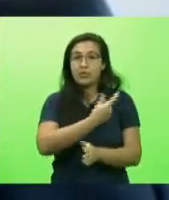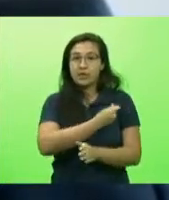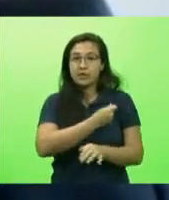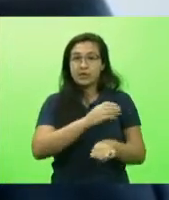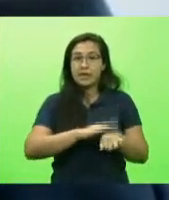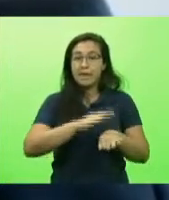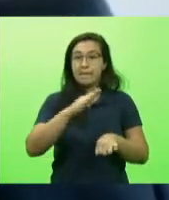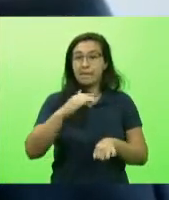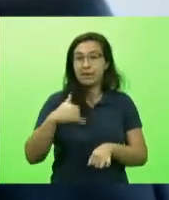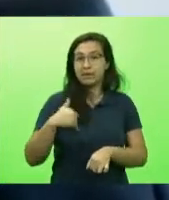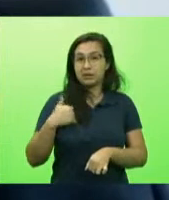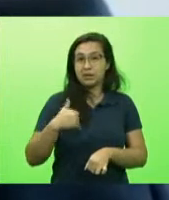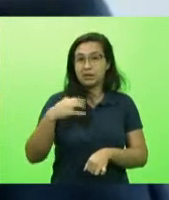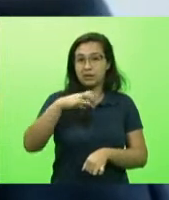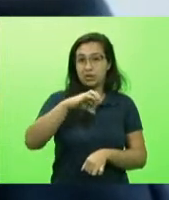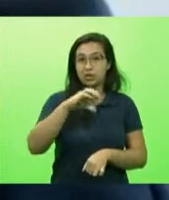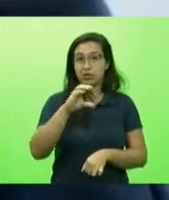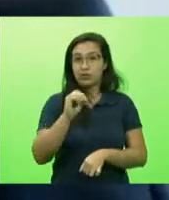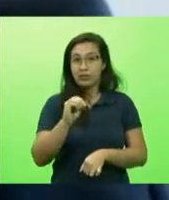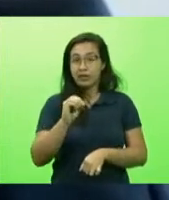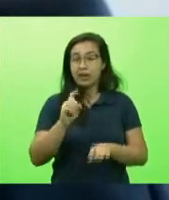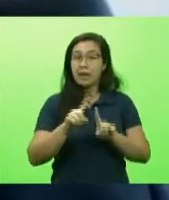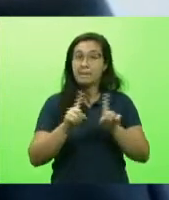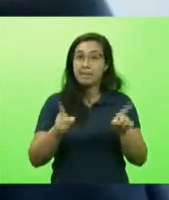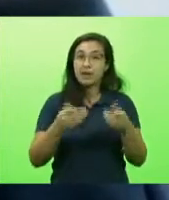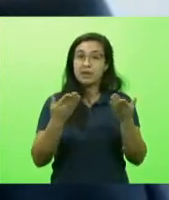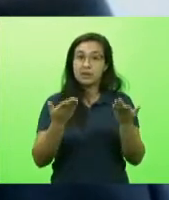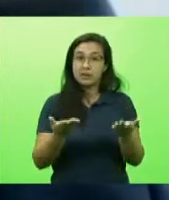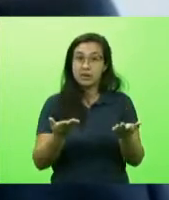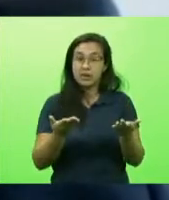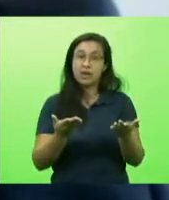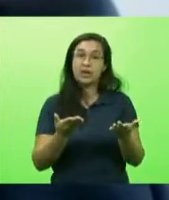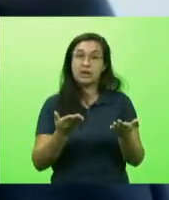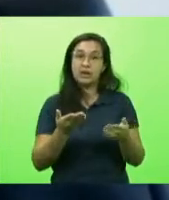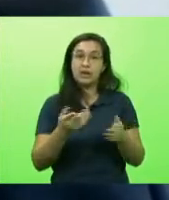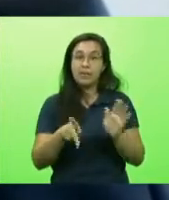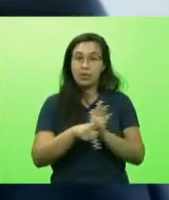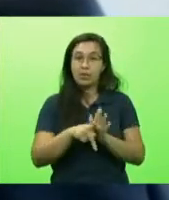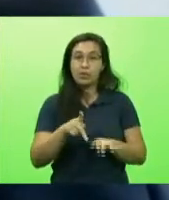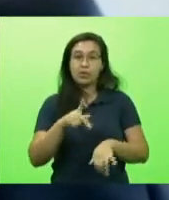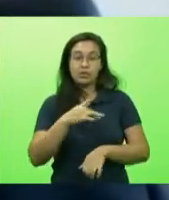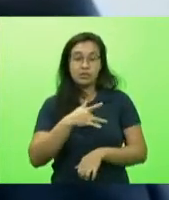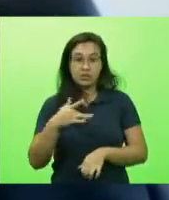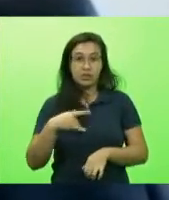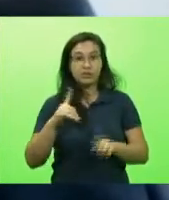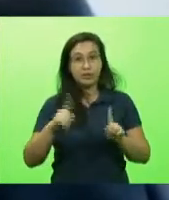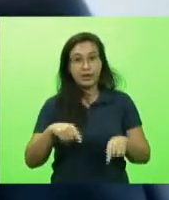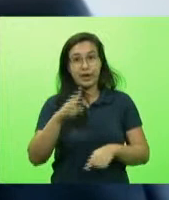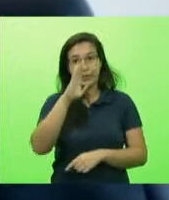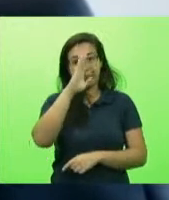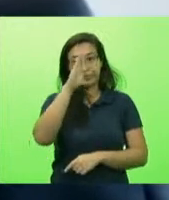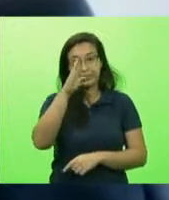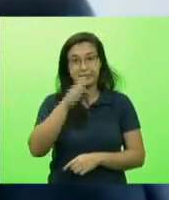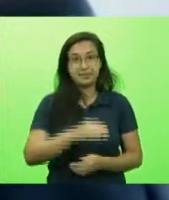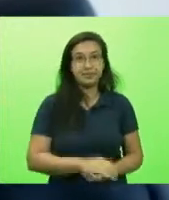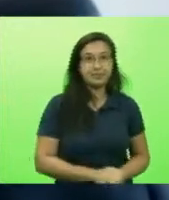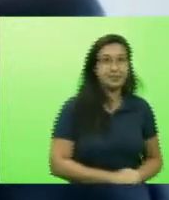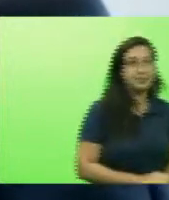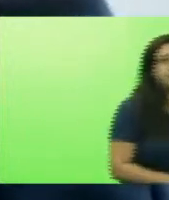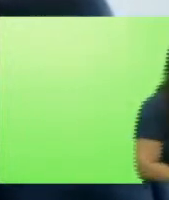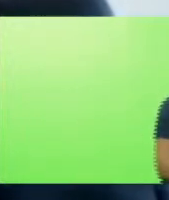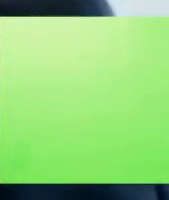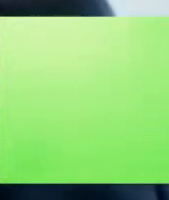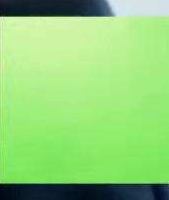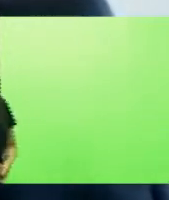anos mas os profissionais da saúde permanecem como prioridade então se houver sobra de doses que pode acontecer